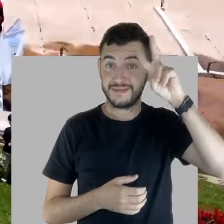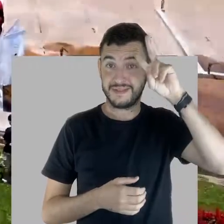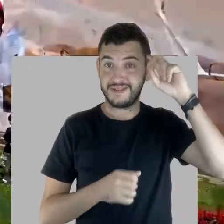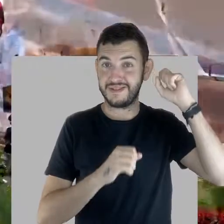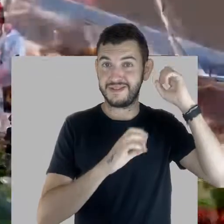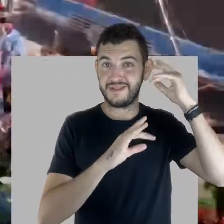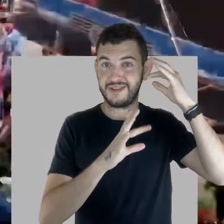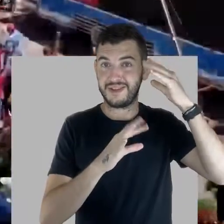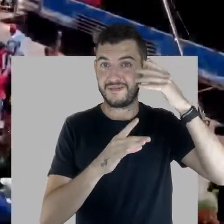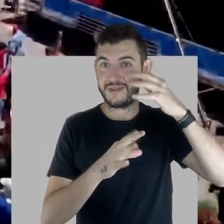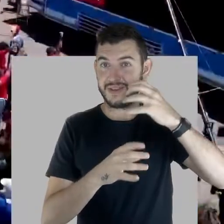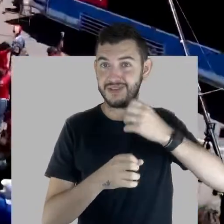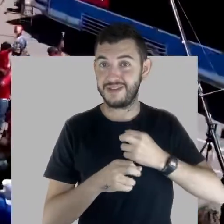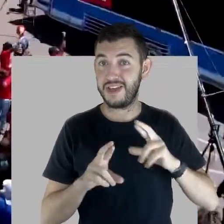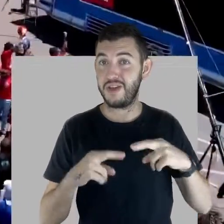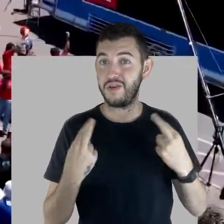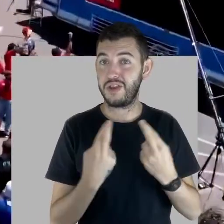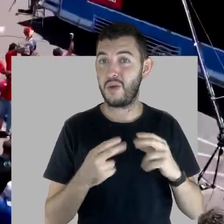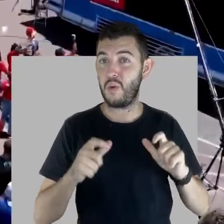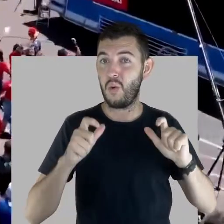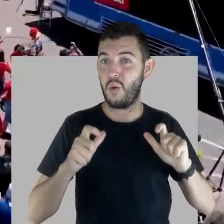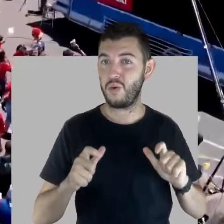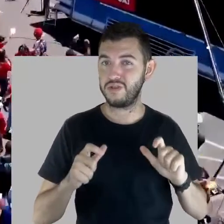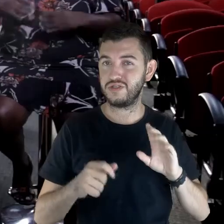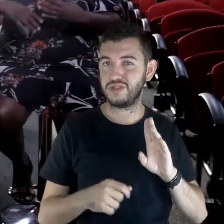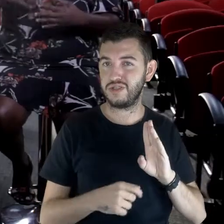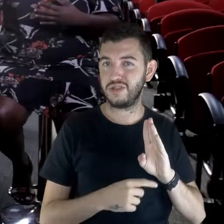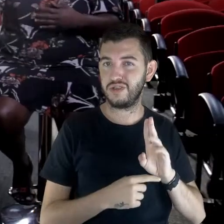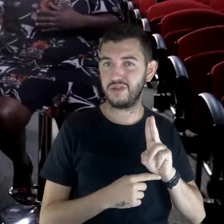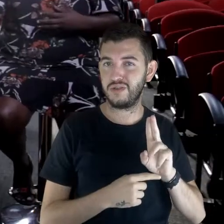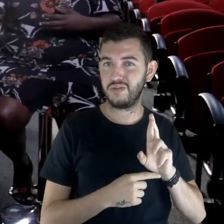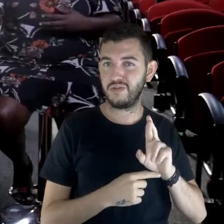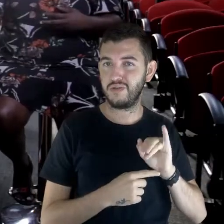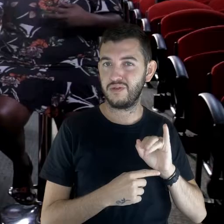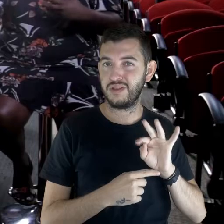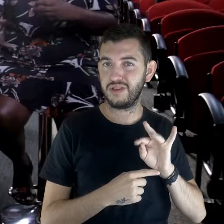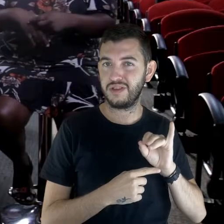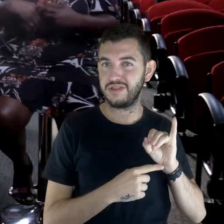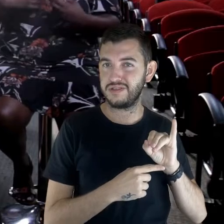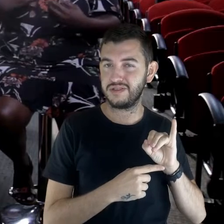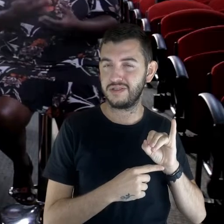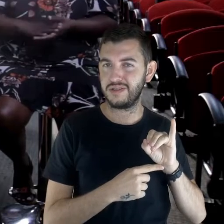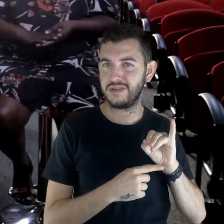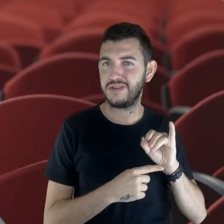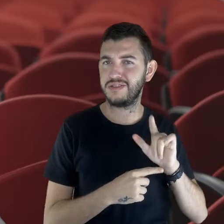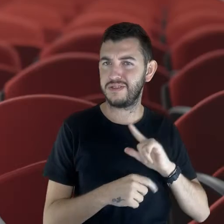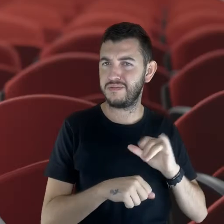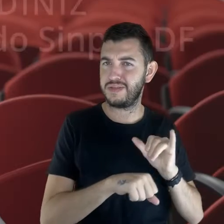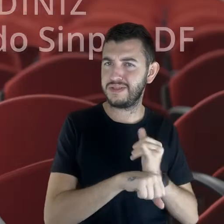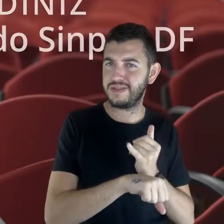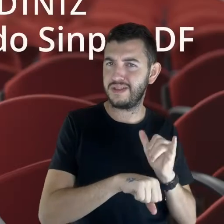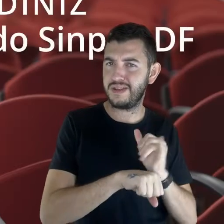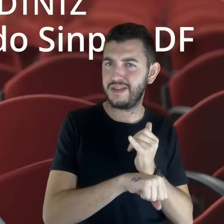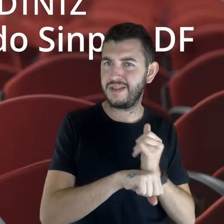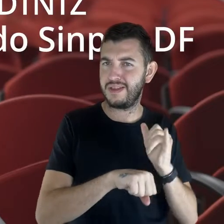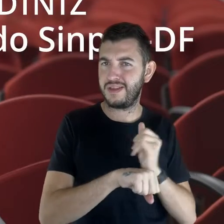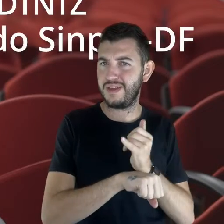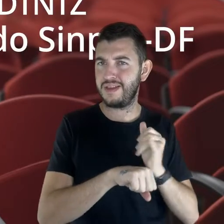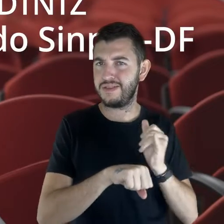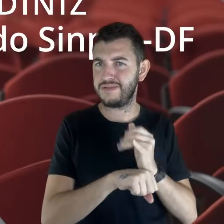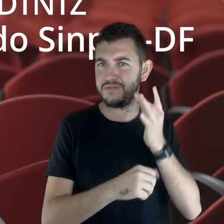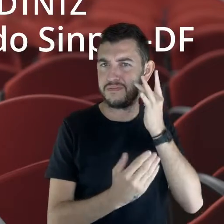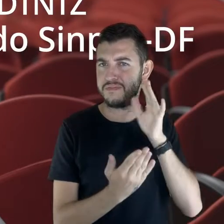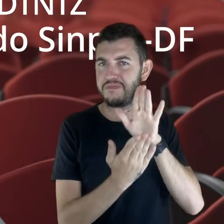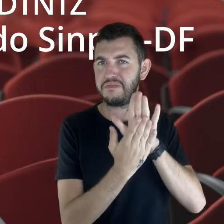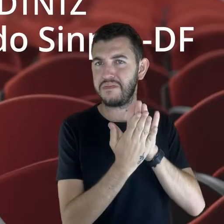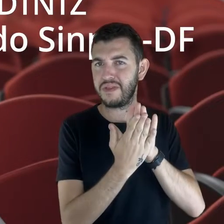Nós tínhamos aí, historicamente, as nossas assembleias no Palácio do Buritinho. Então, era uma outra lógica, era uma outra estrutura. da noite para o dia, a gente precisava fazer